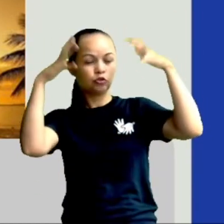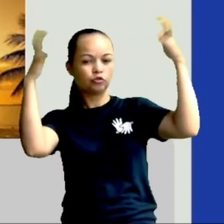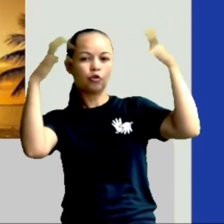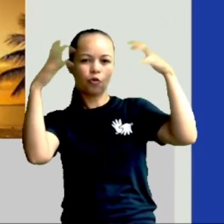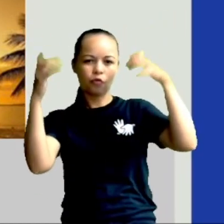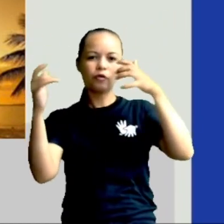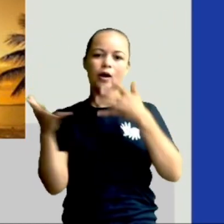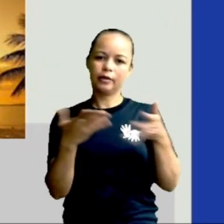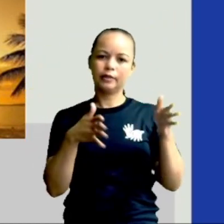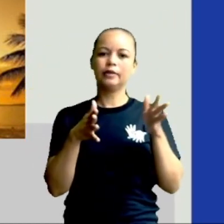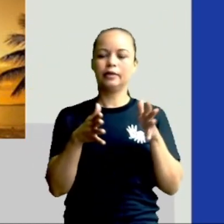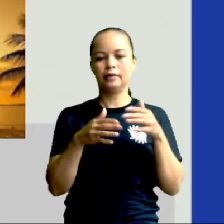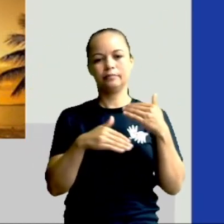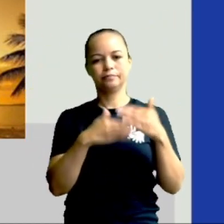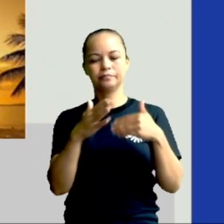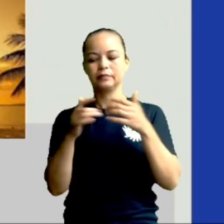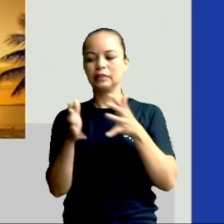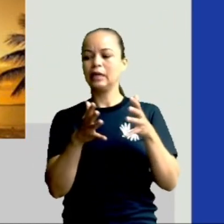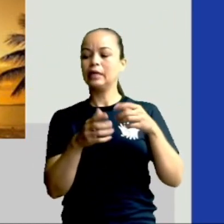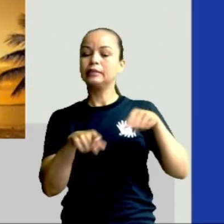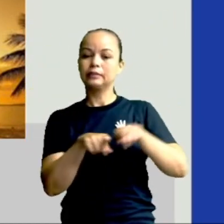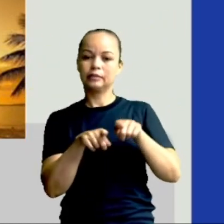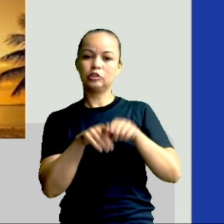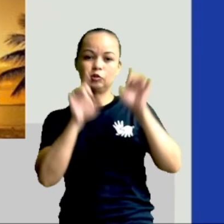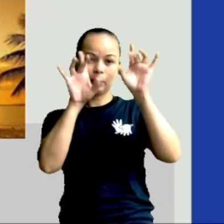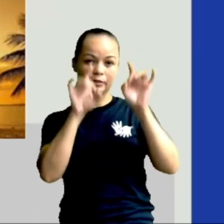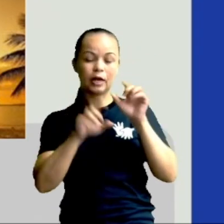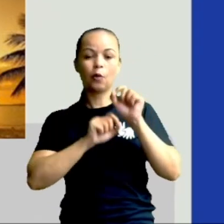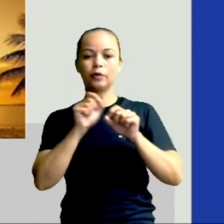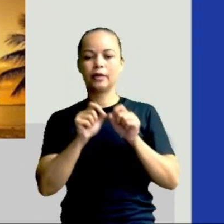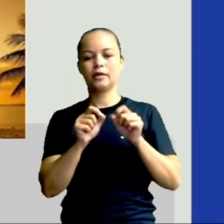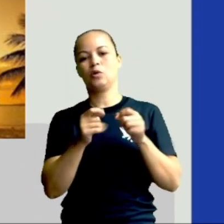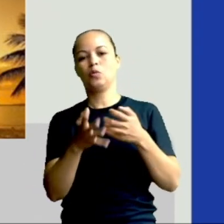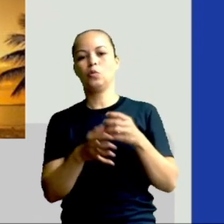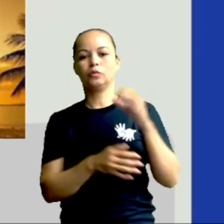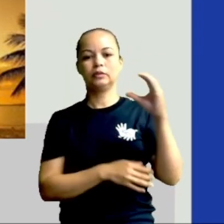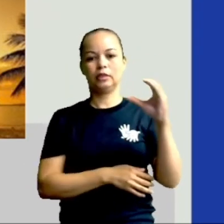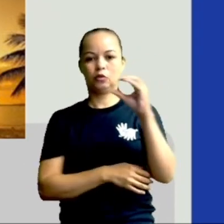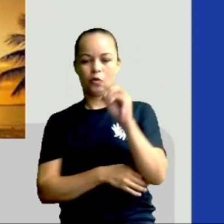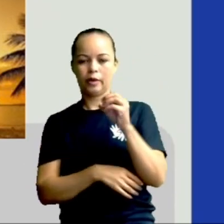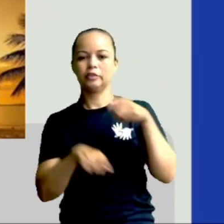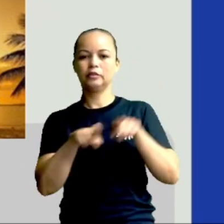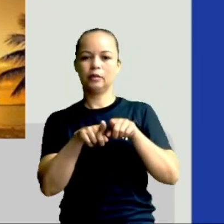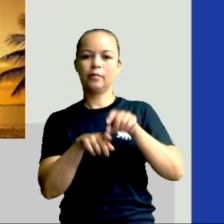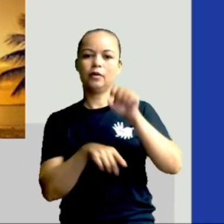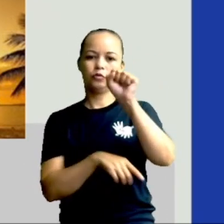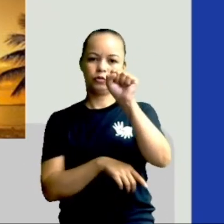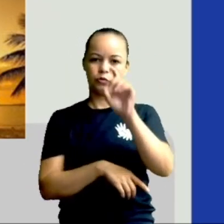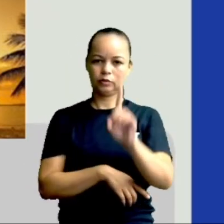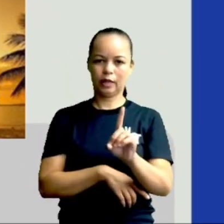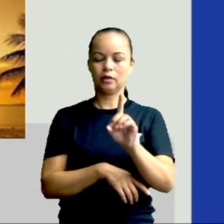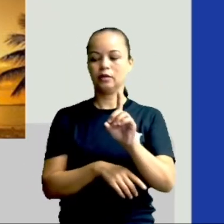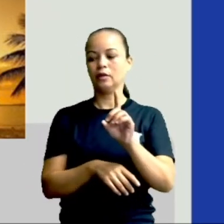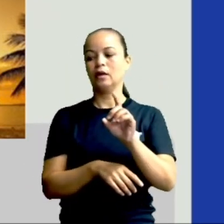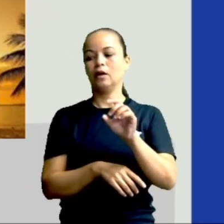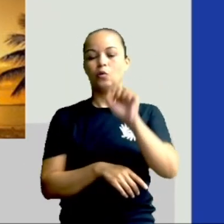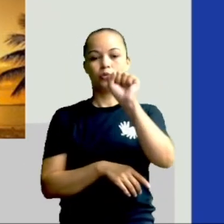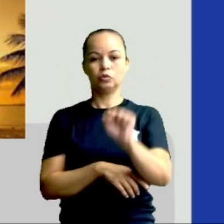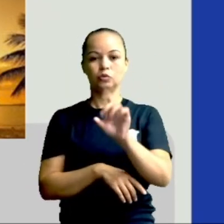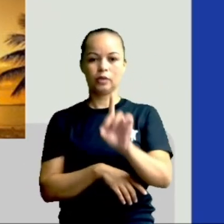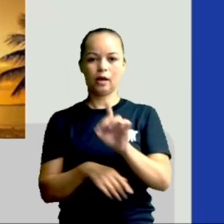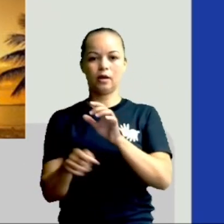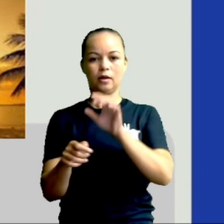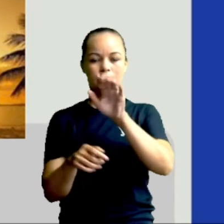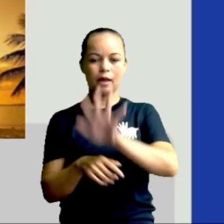Em especial no centro-oeste e no sudeste. Nessa estação, os dias são mais longos que as noites. Também ocorrem chuvas